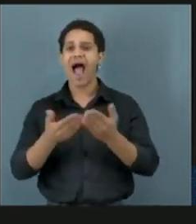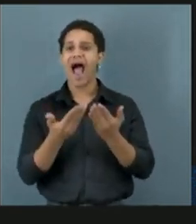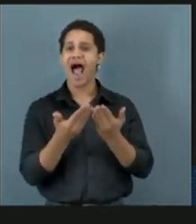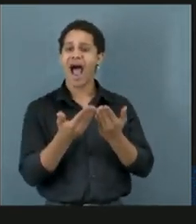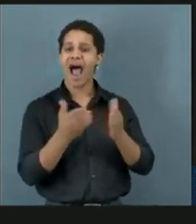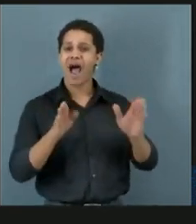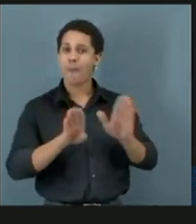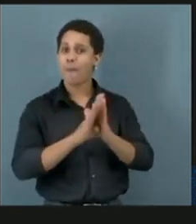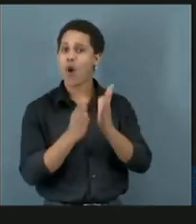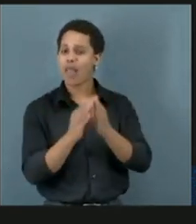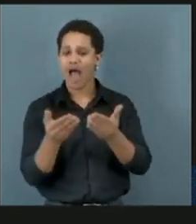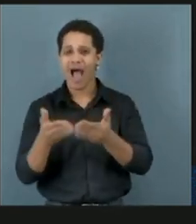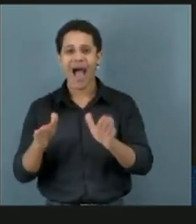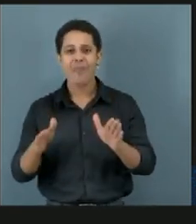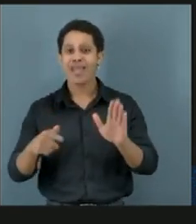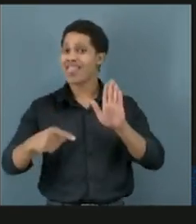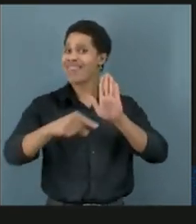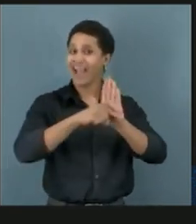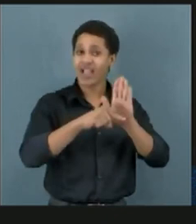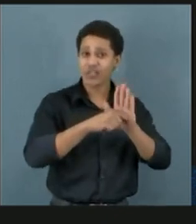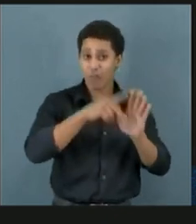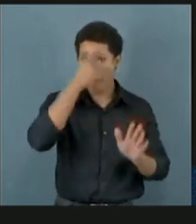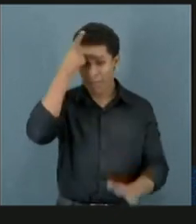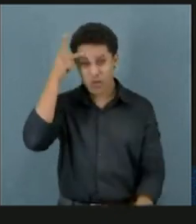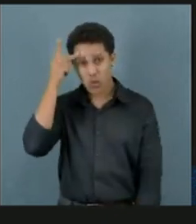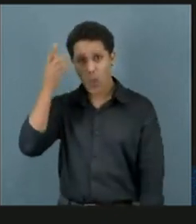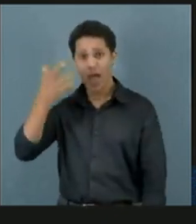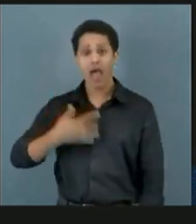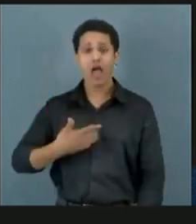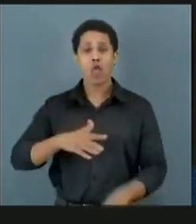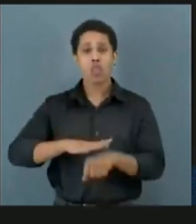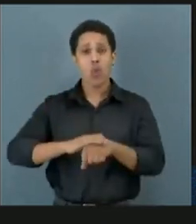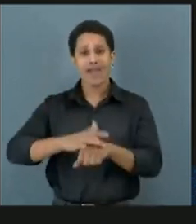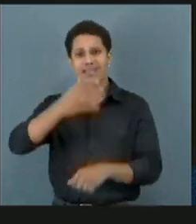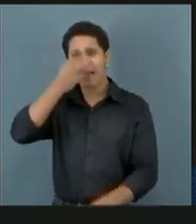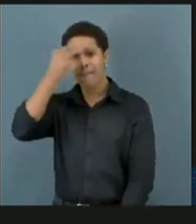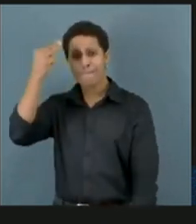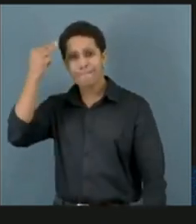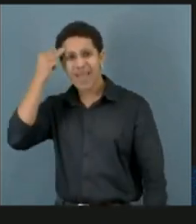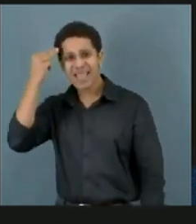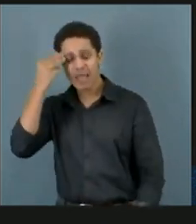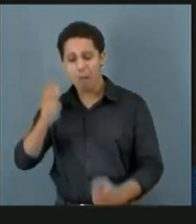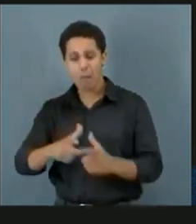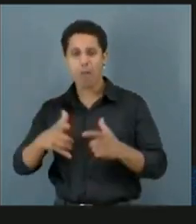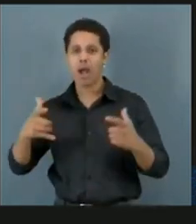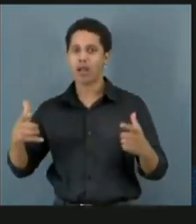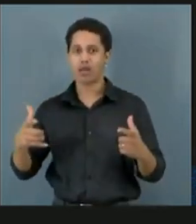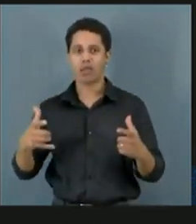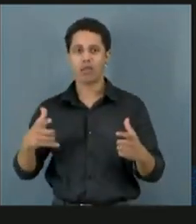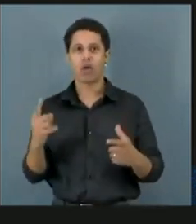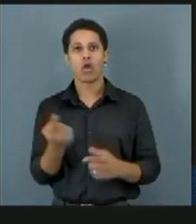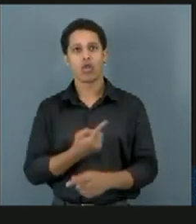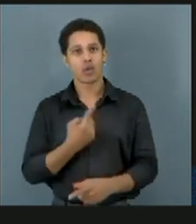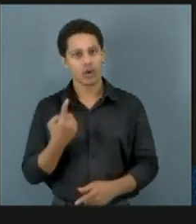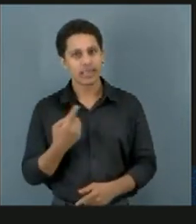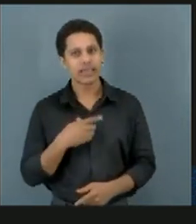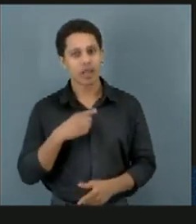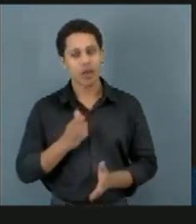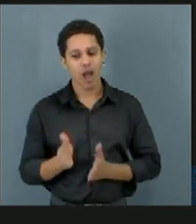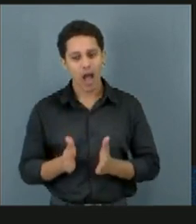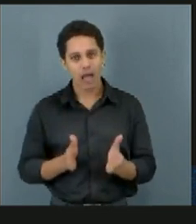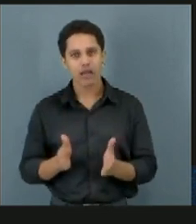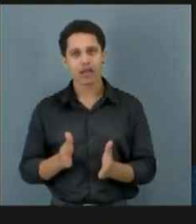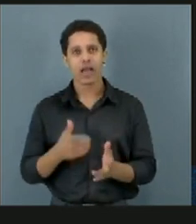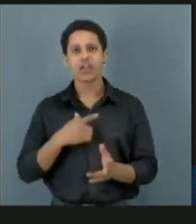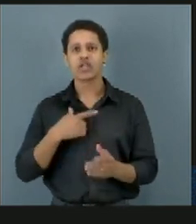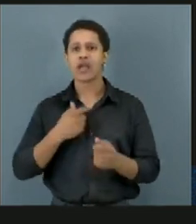adoecimento mental cada vez maior. Nós temos acesso ao adoecimento mental. Nós